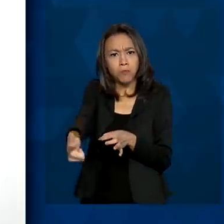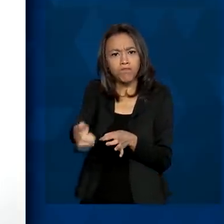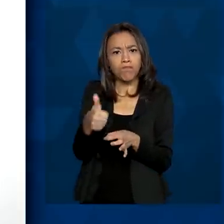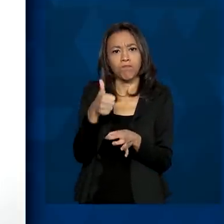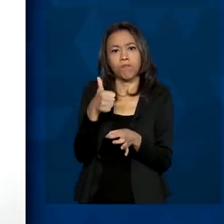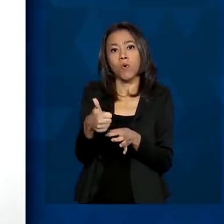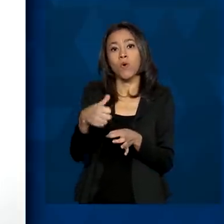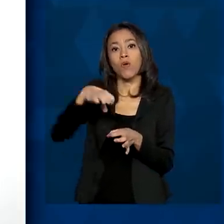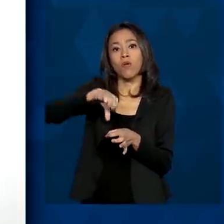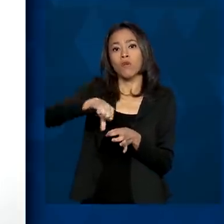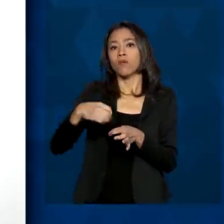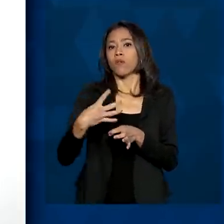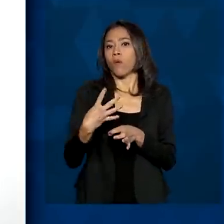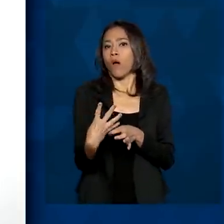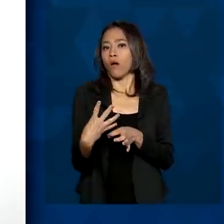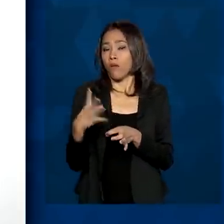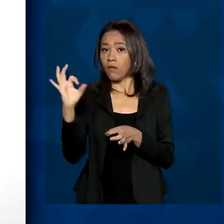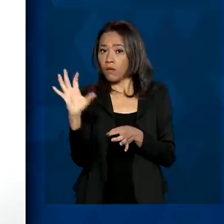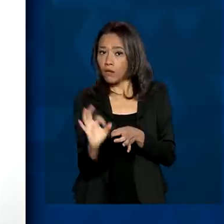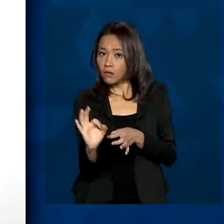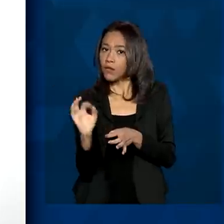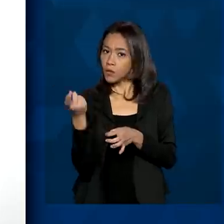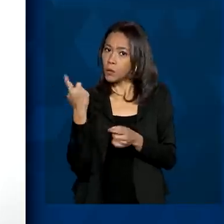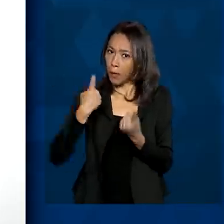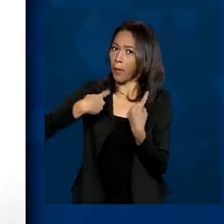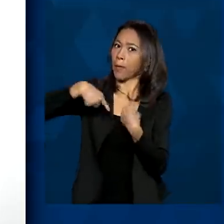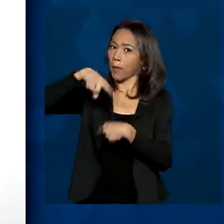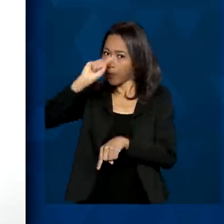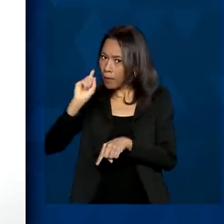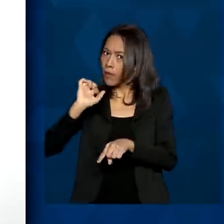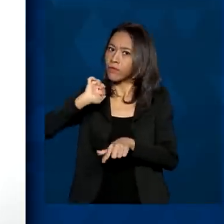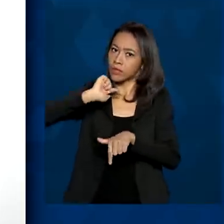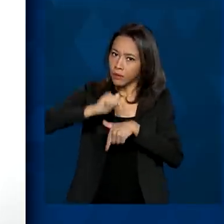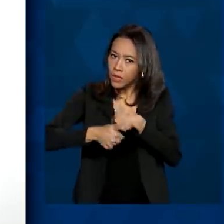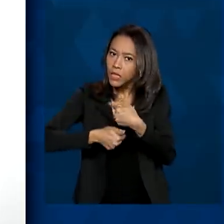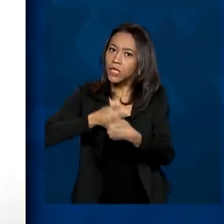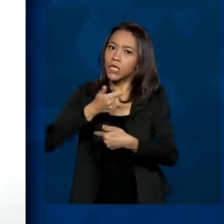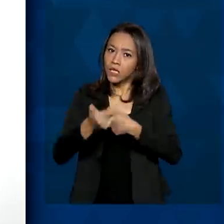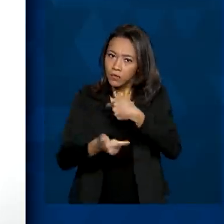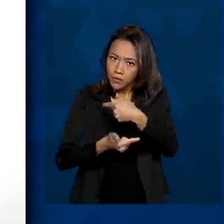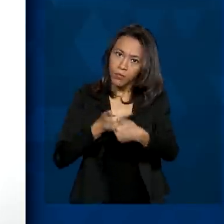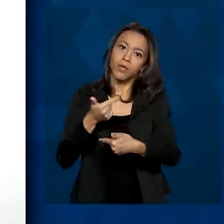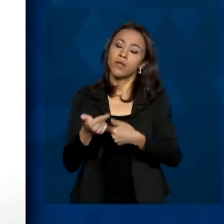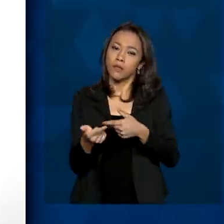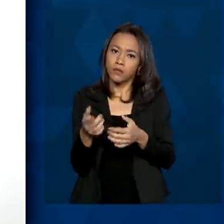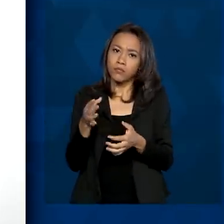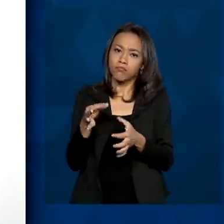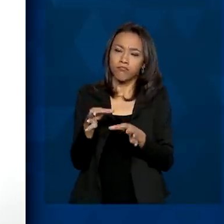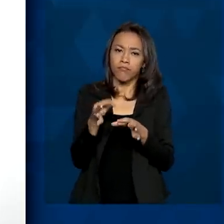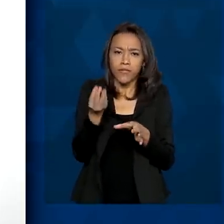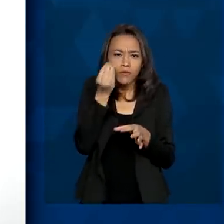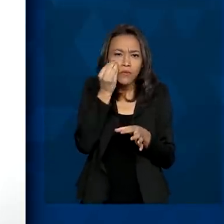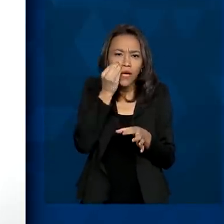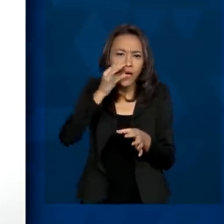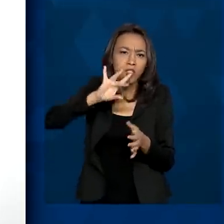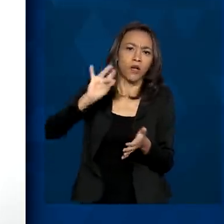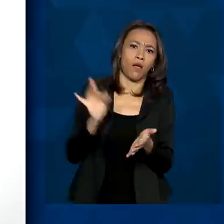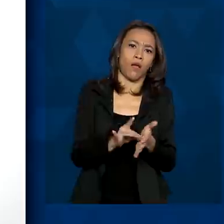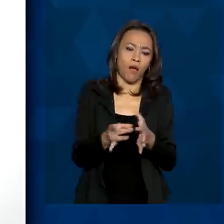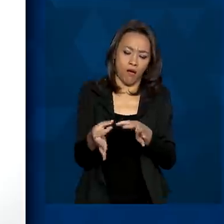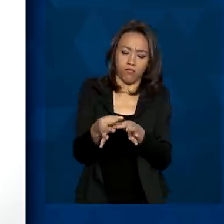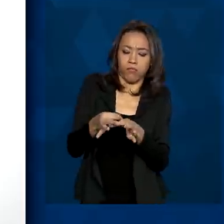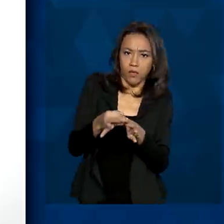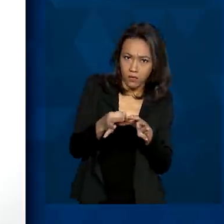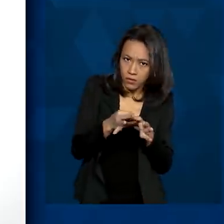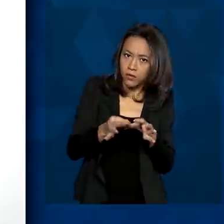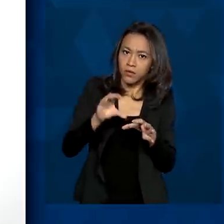% de sucesso trabalhando no tecido real e eliminando,